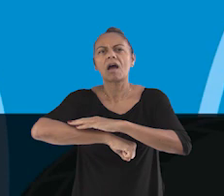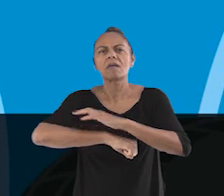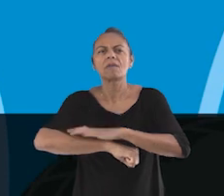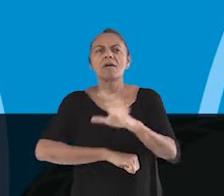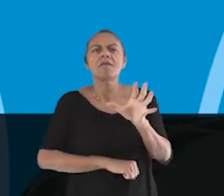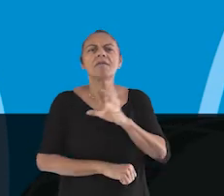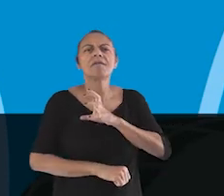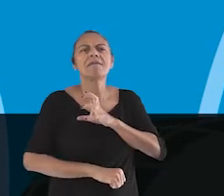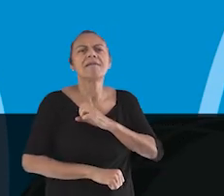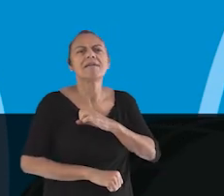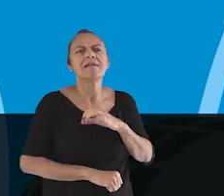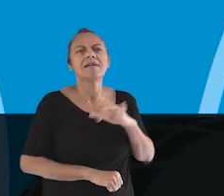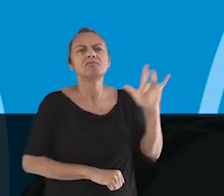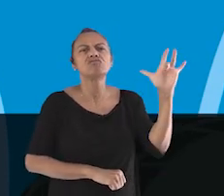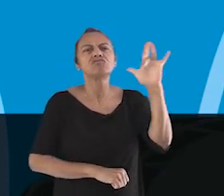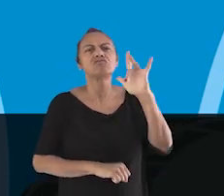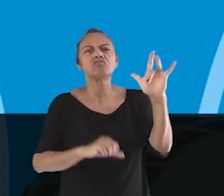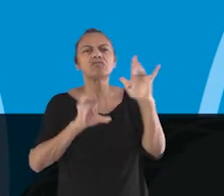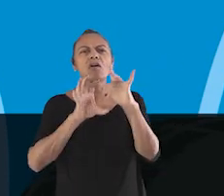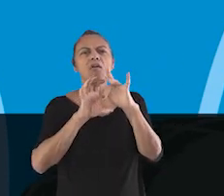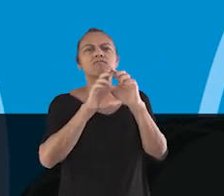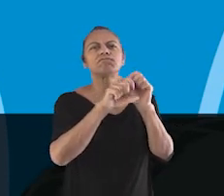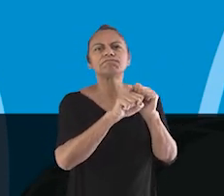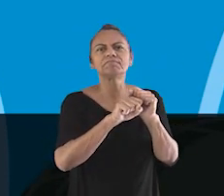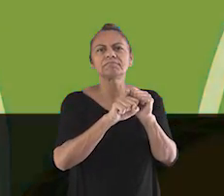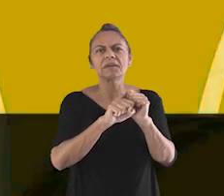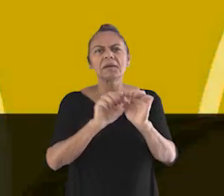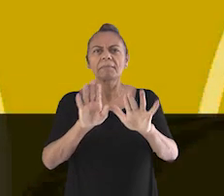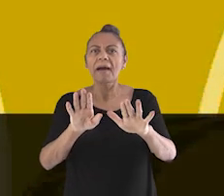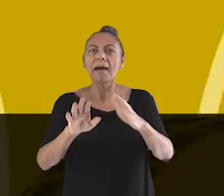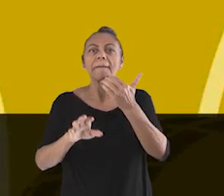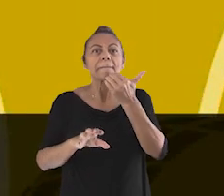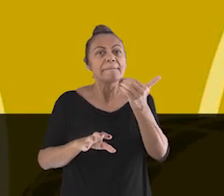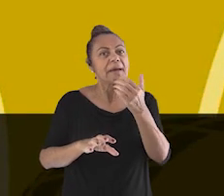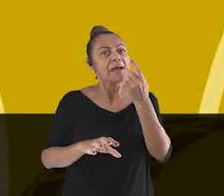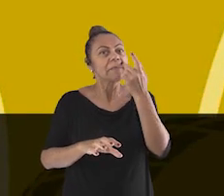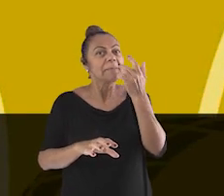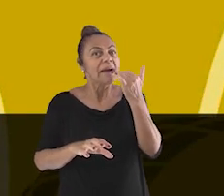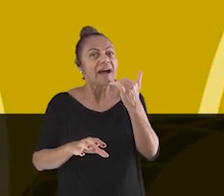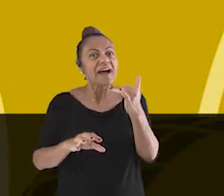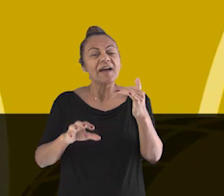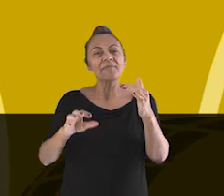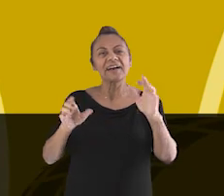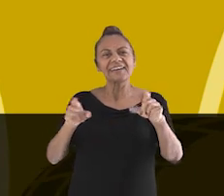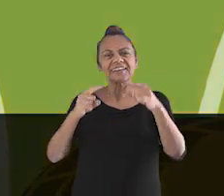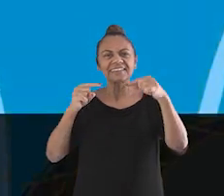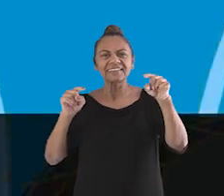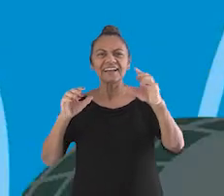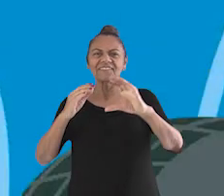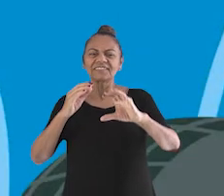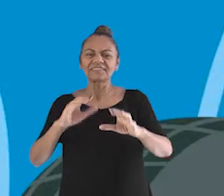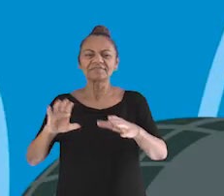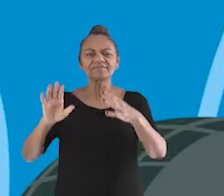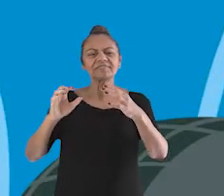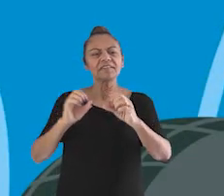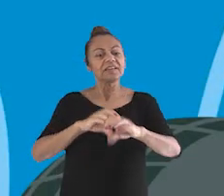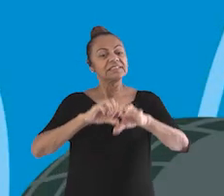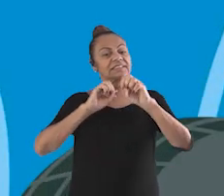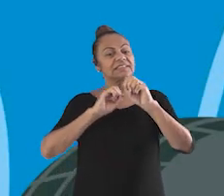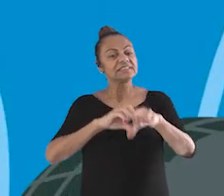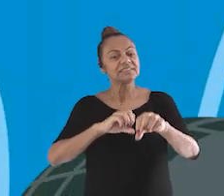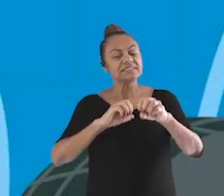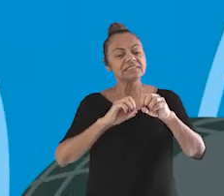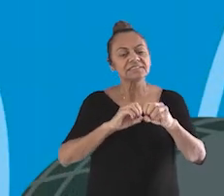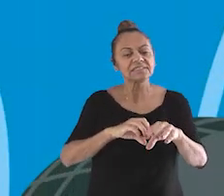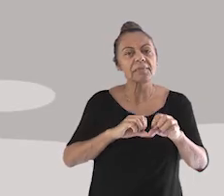Eu adoro comer o mosquito da dengue. Mas para ele acabar, peça para os seus pais cantarem essa música. O sapo vai